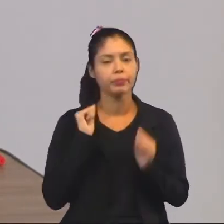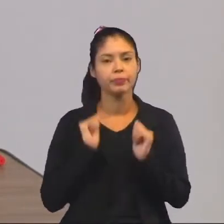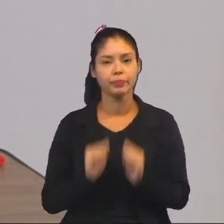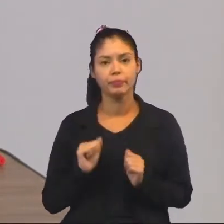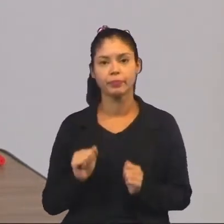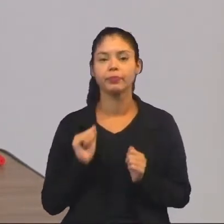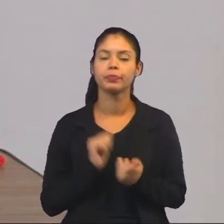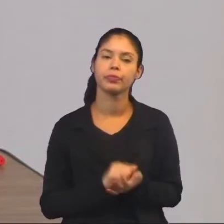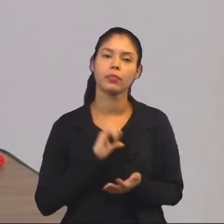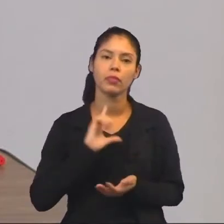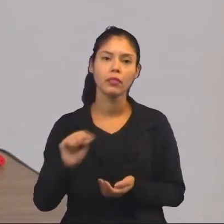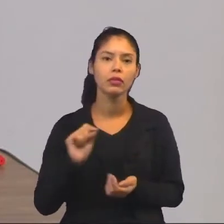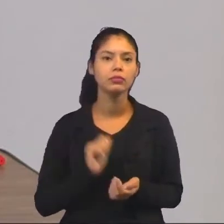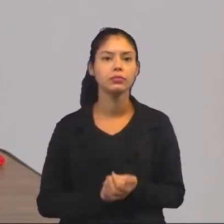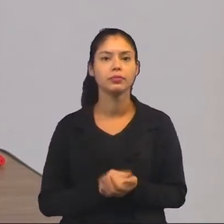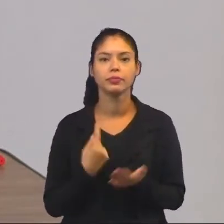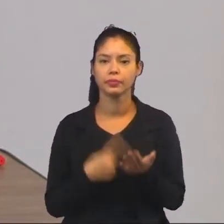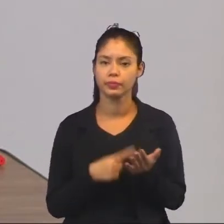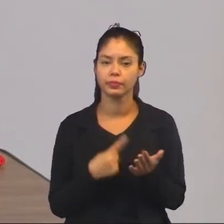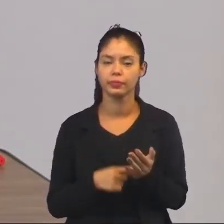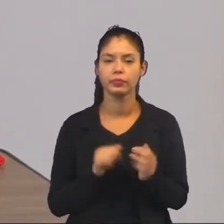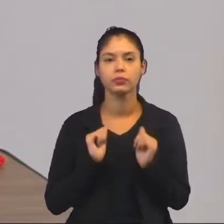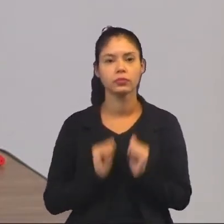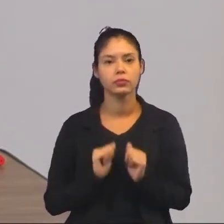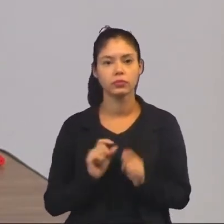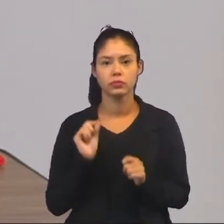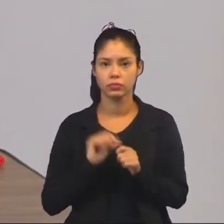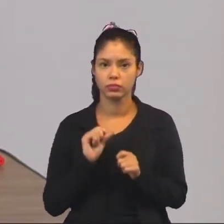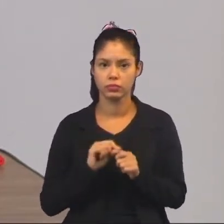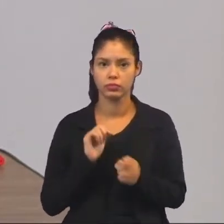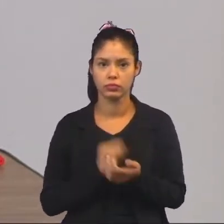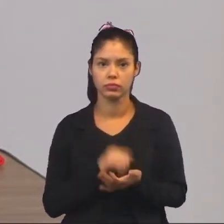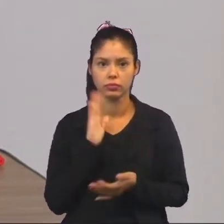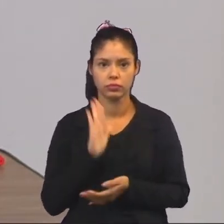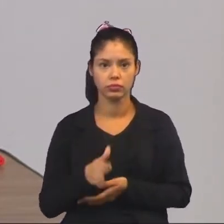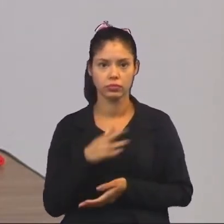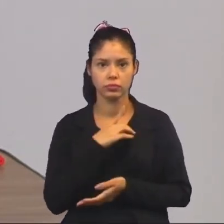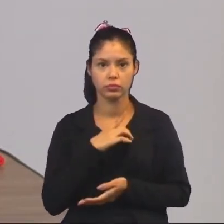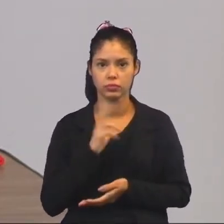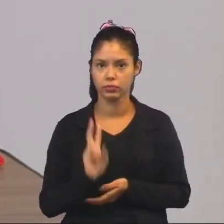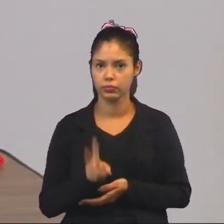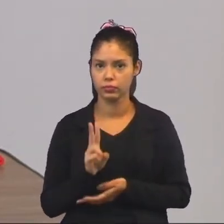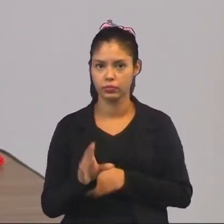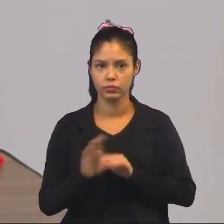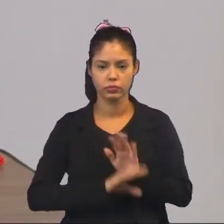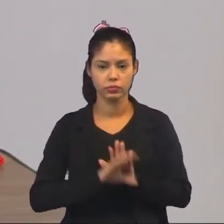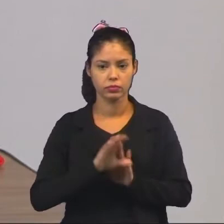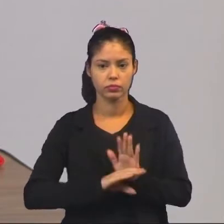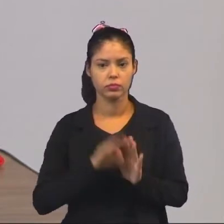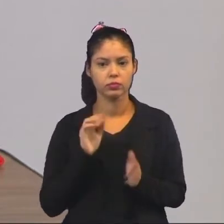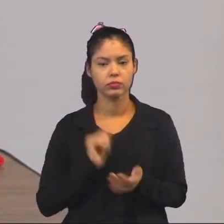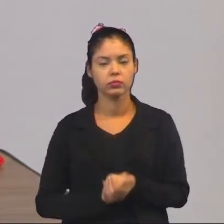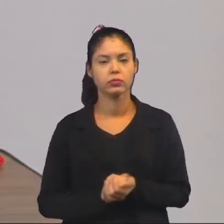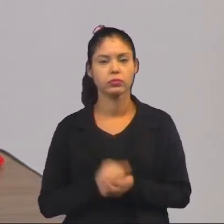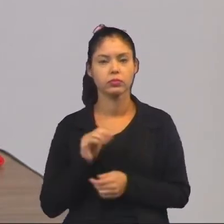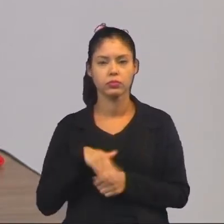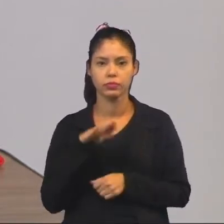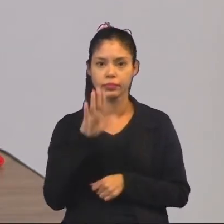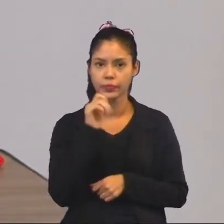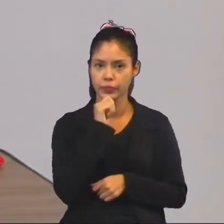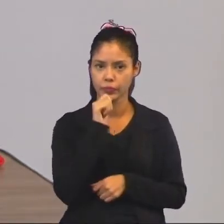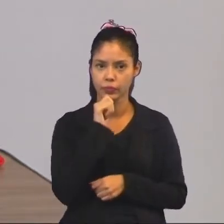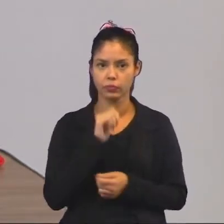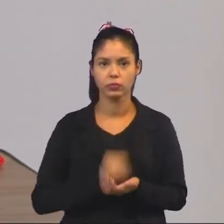podem sair, ou seja, de combinações que nós vamos fazer. Já é o mesmo conteúdo, um pouquinho mais